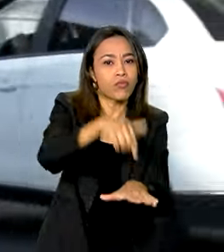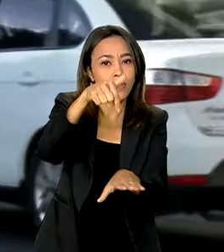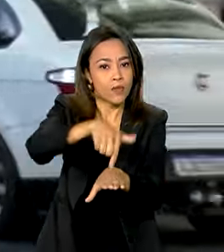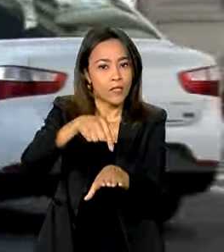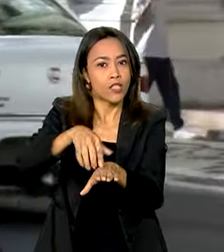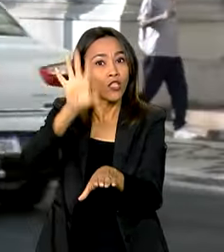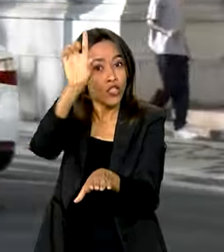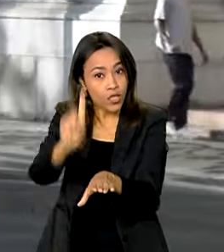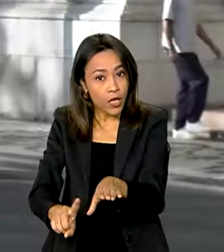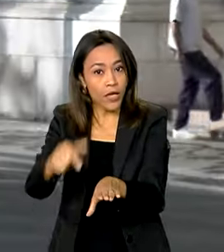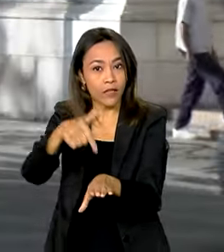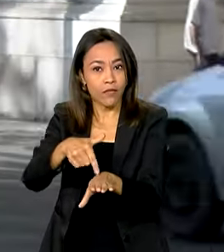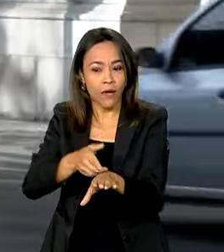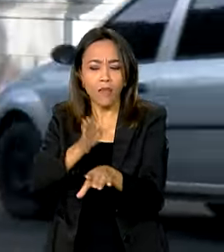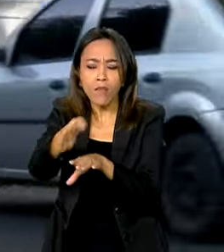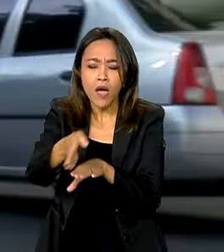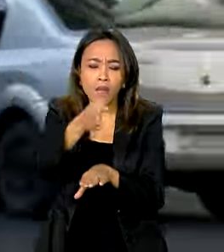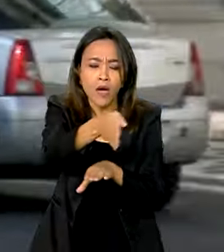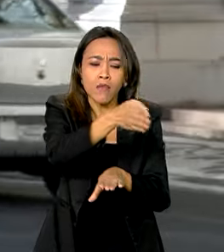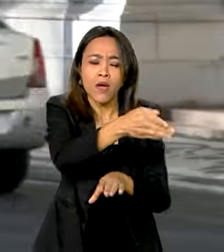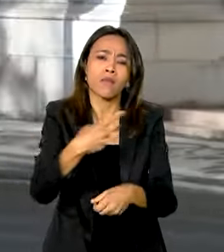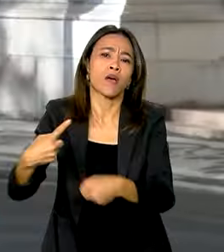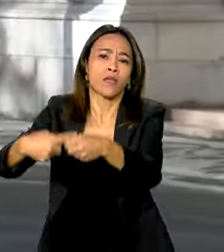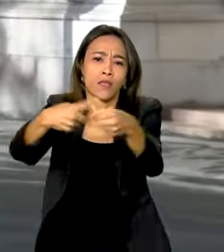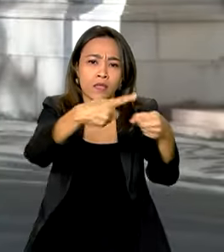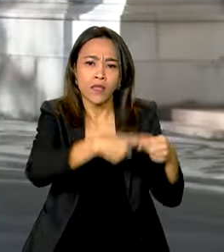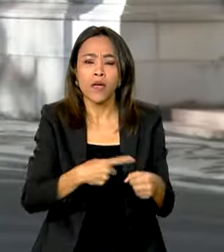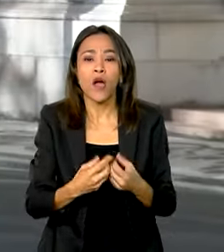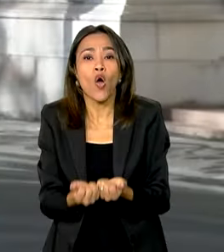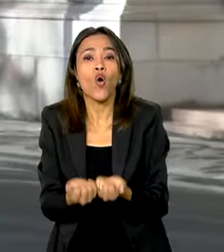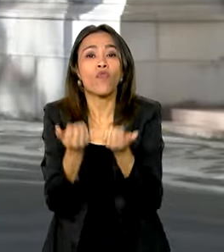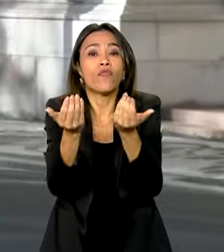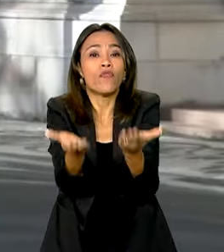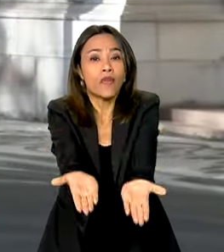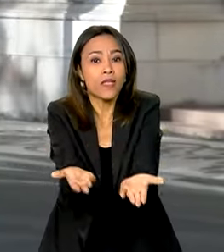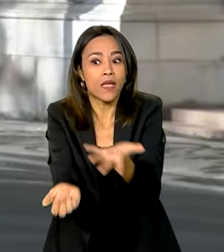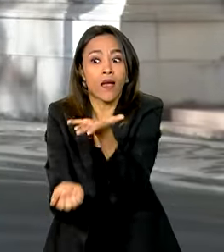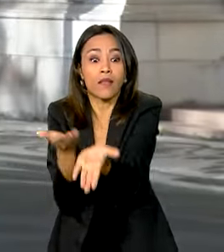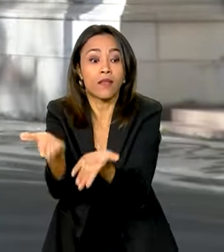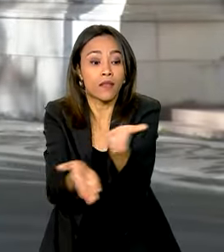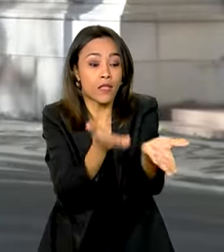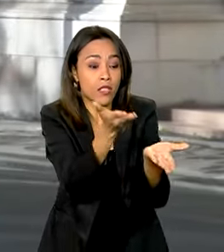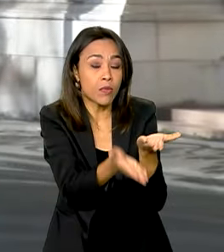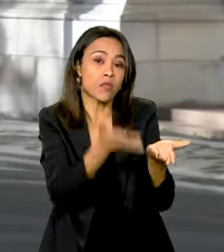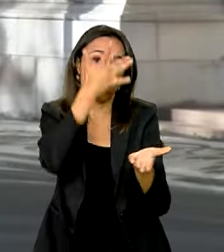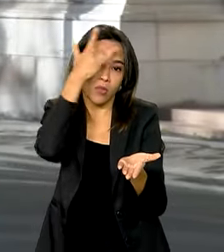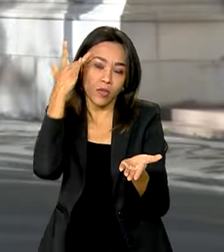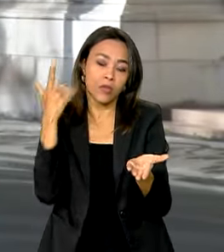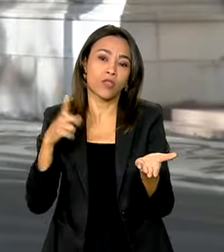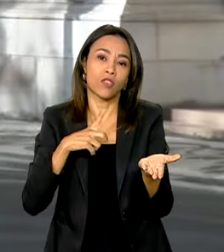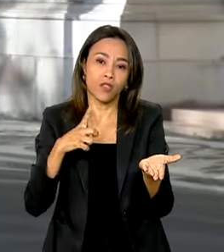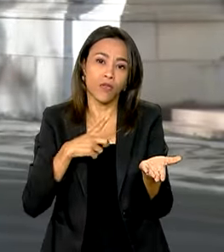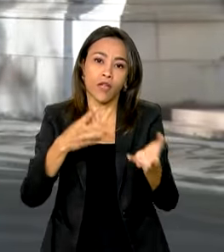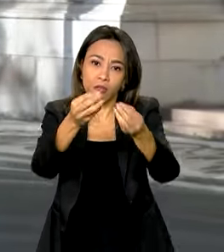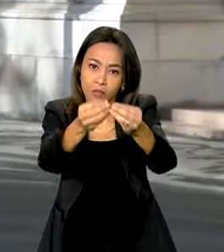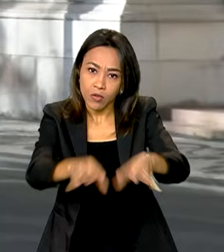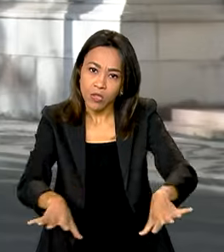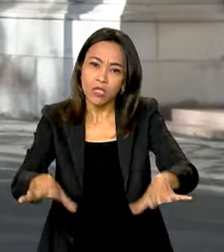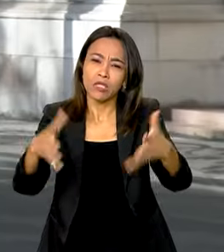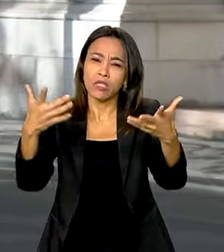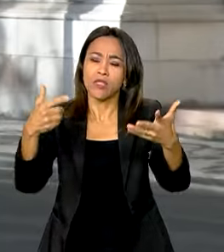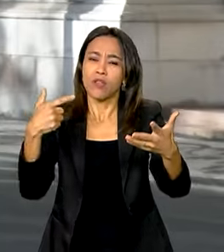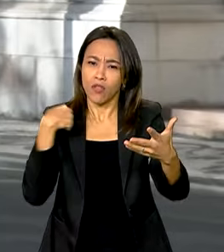órgãos vai percorrer vários municípios e oferecer atendimento aos atingidos pelas enchentes. Nós acompanhamos esse